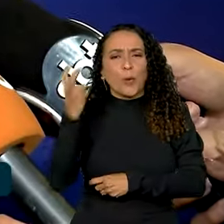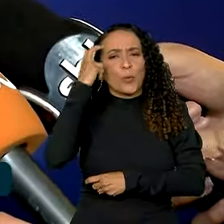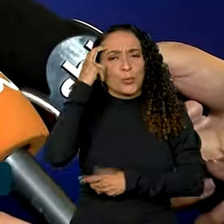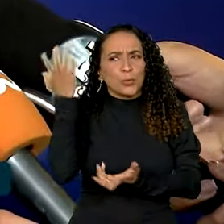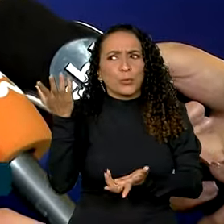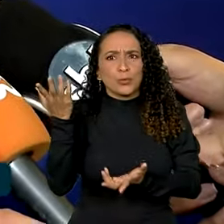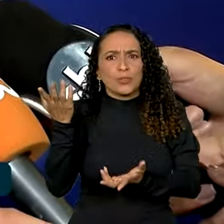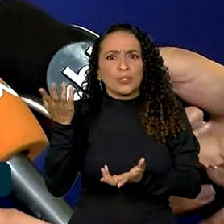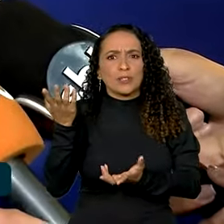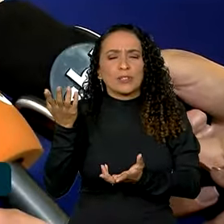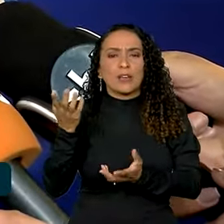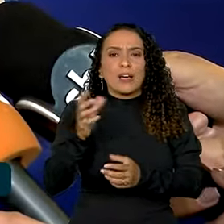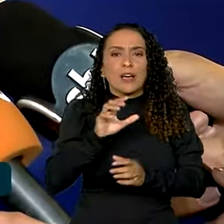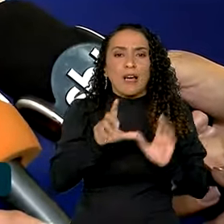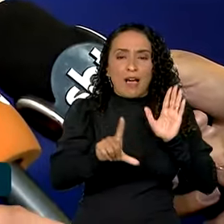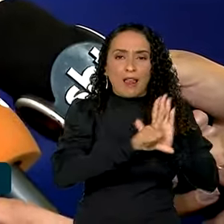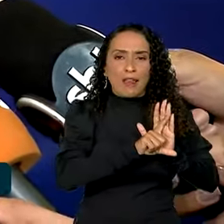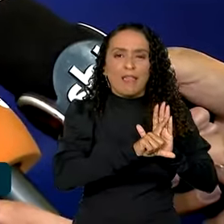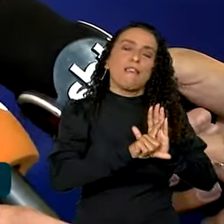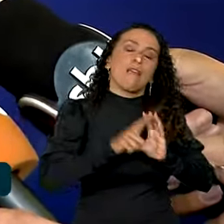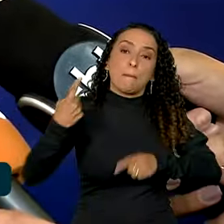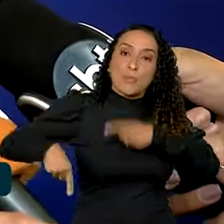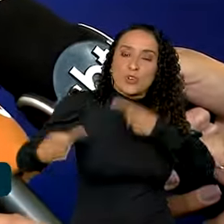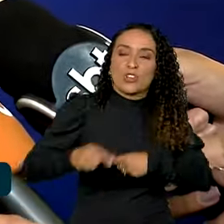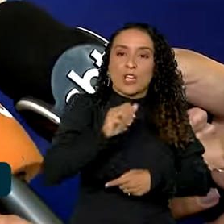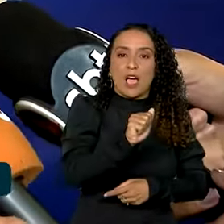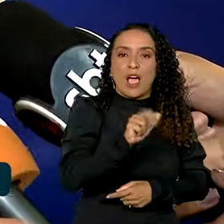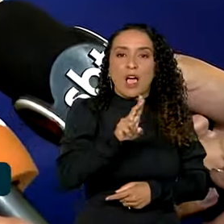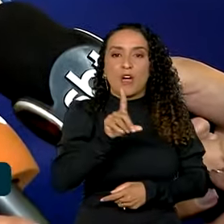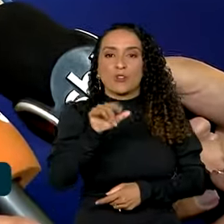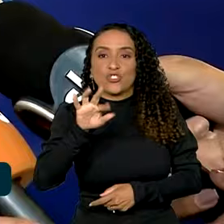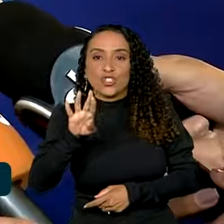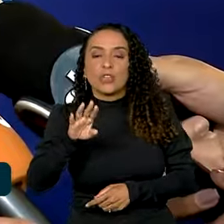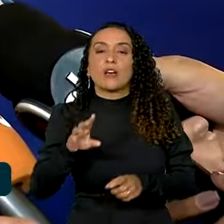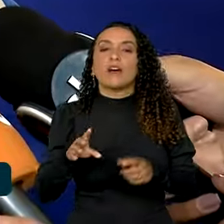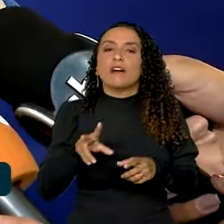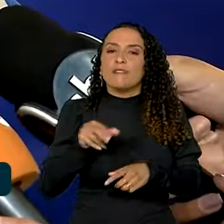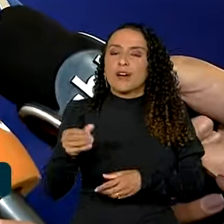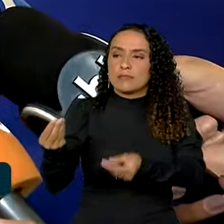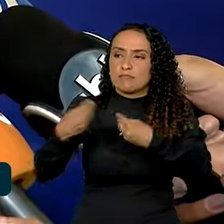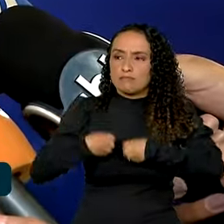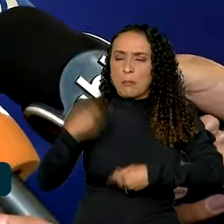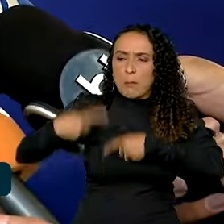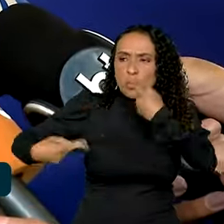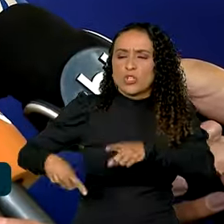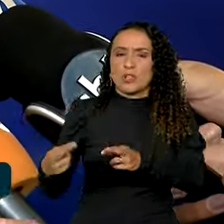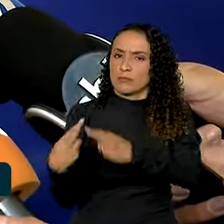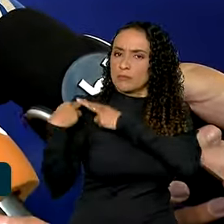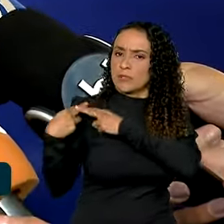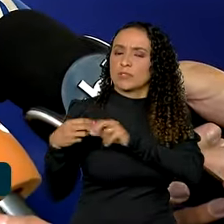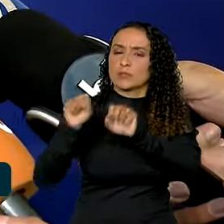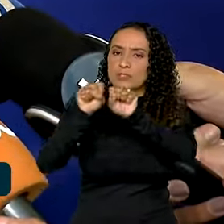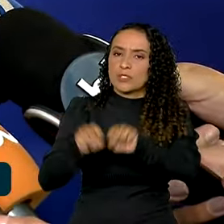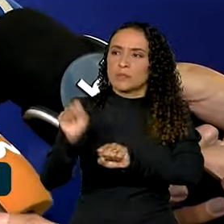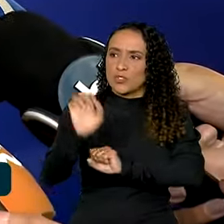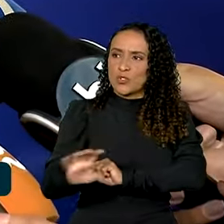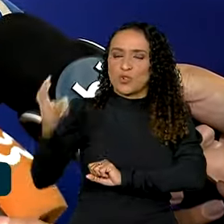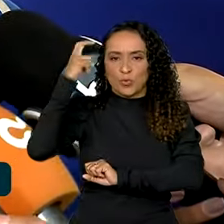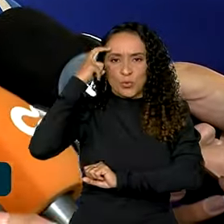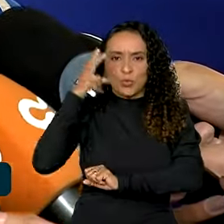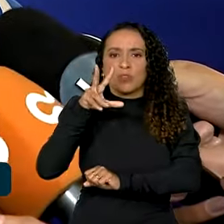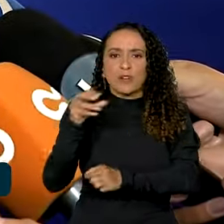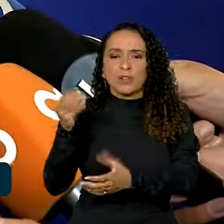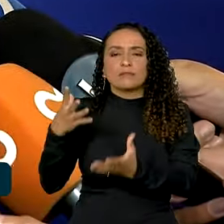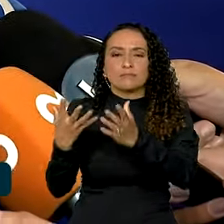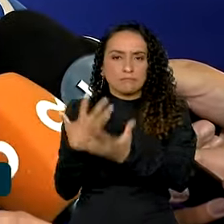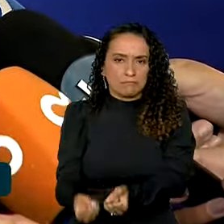Odir Blanc, a política Odir Blanc, que vai trazer as políticas e as responsabilidades o Sistema Nacional de Cultura vai implantar.